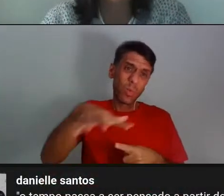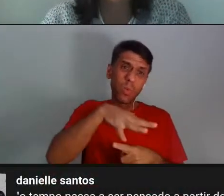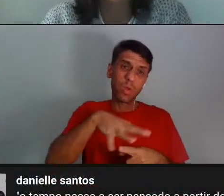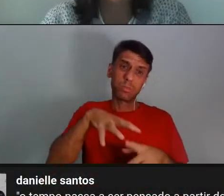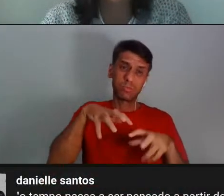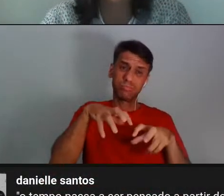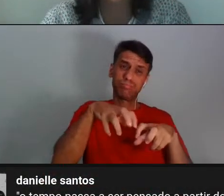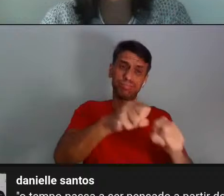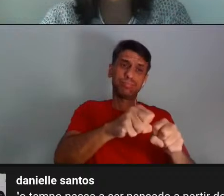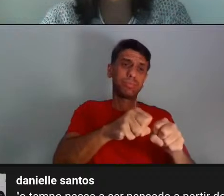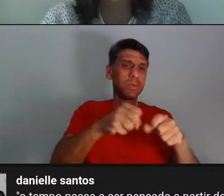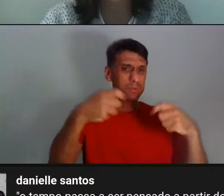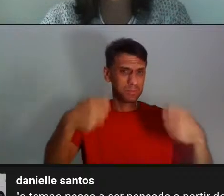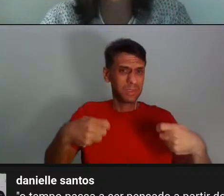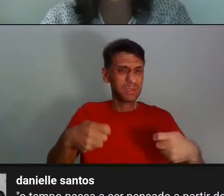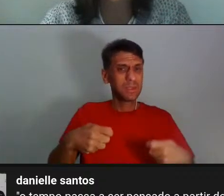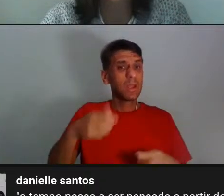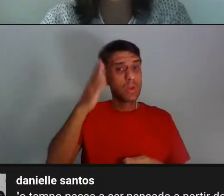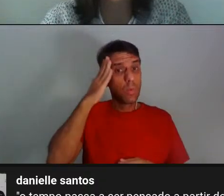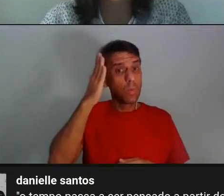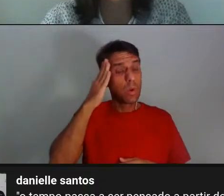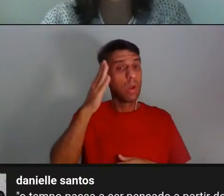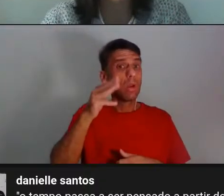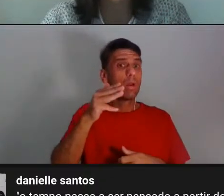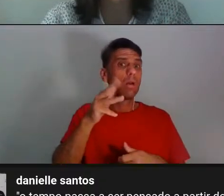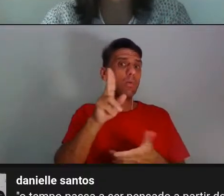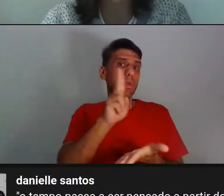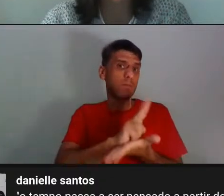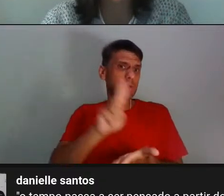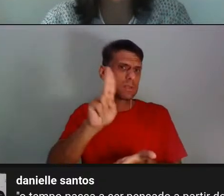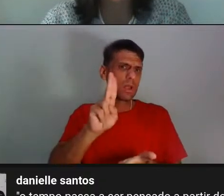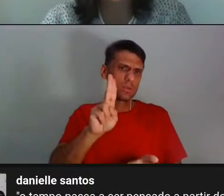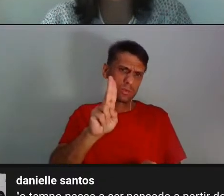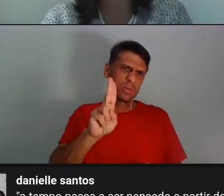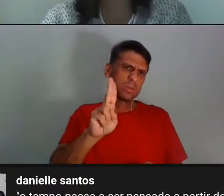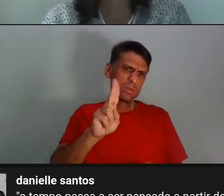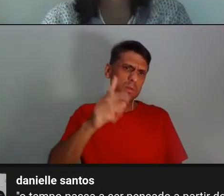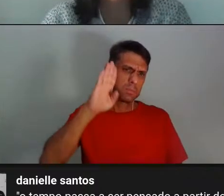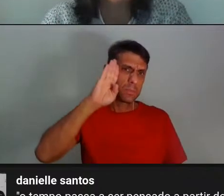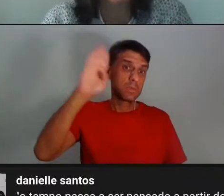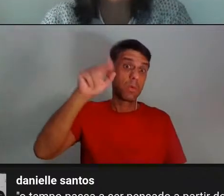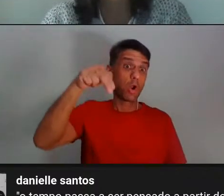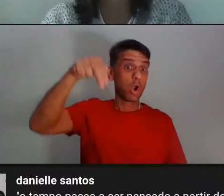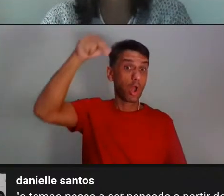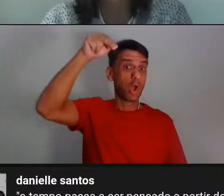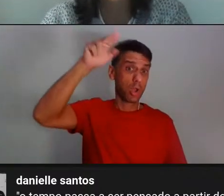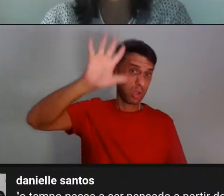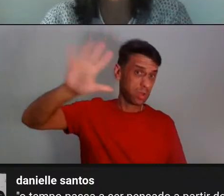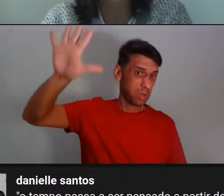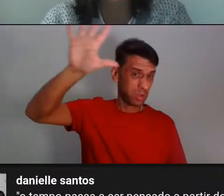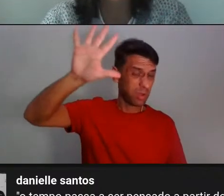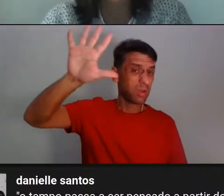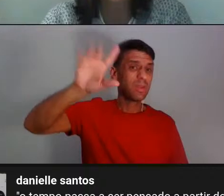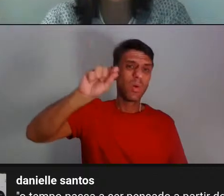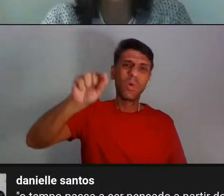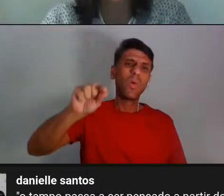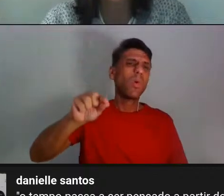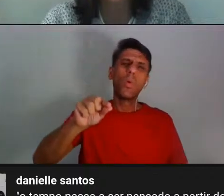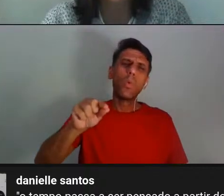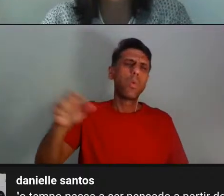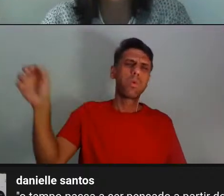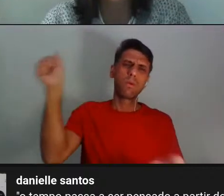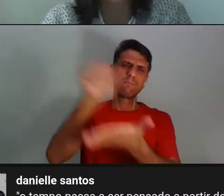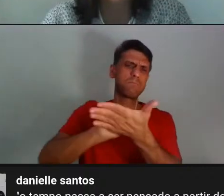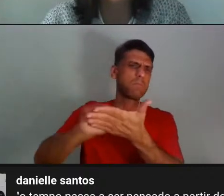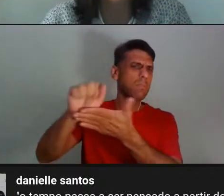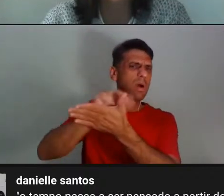e que a universidade por muito tempo, principalmente para os povos do Nordeste, foi um local de apagamento dos nossos povos, né?